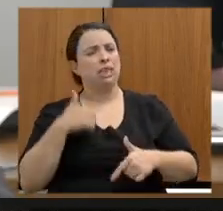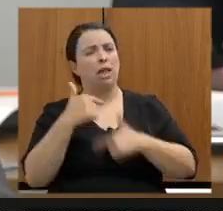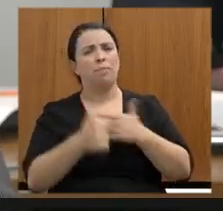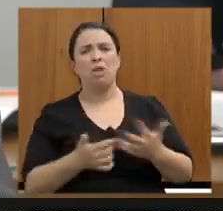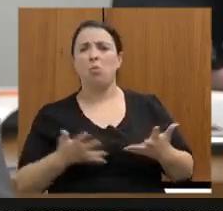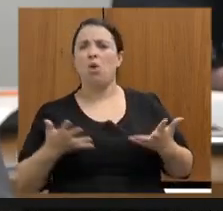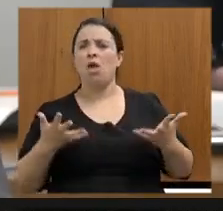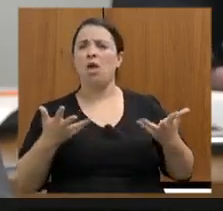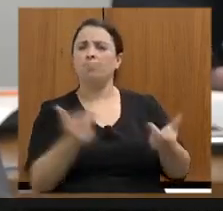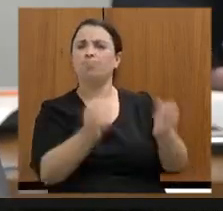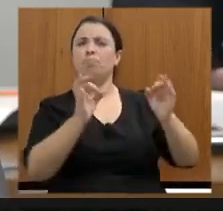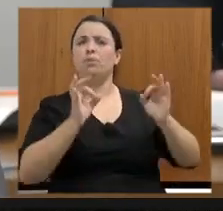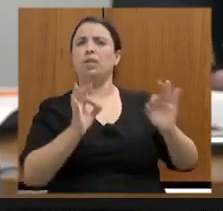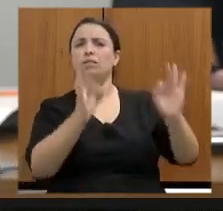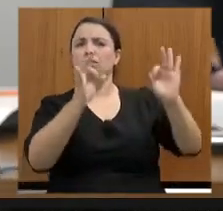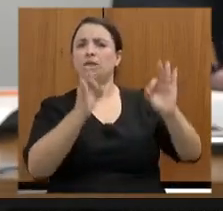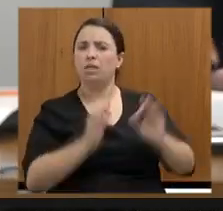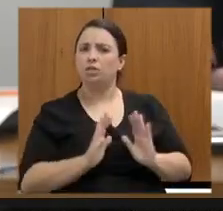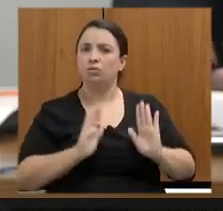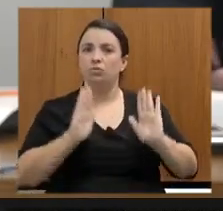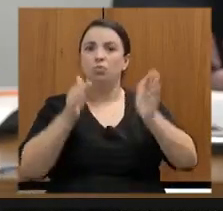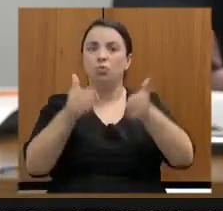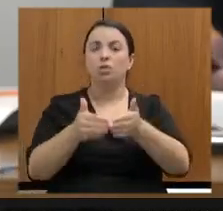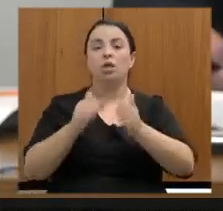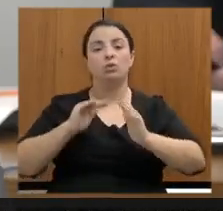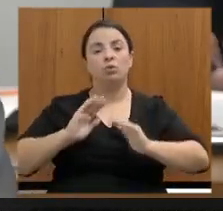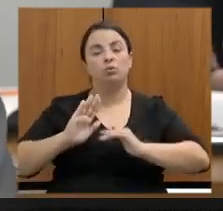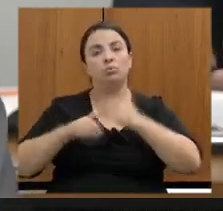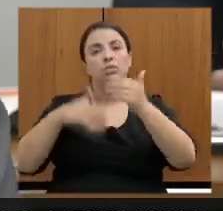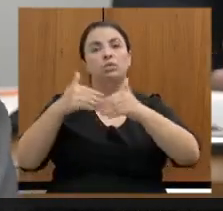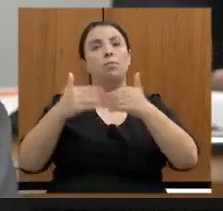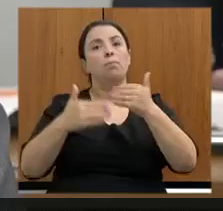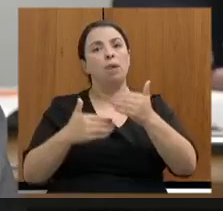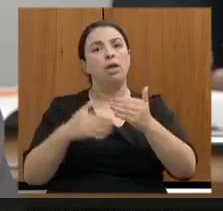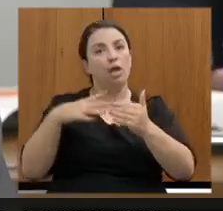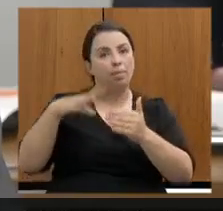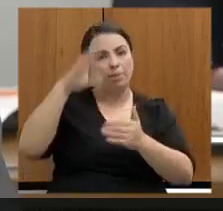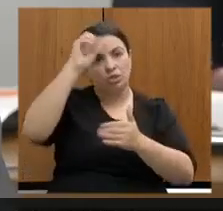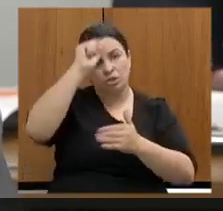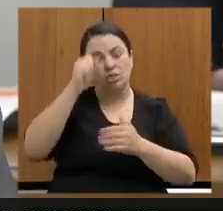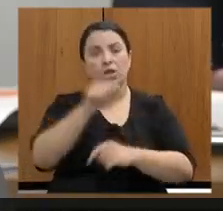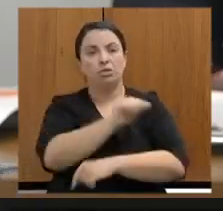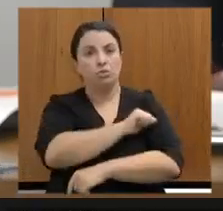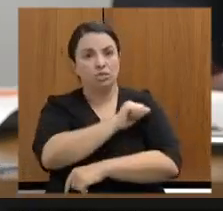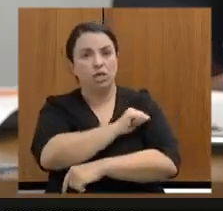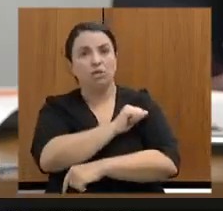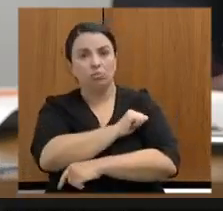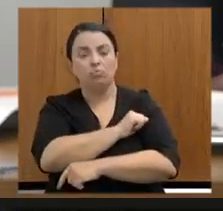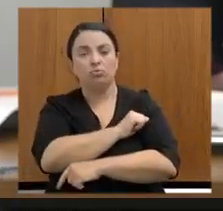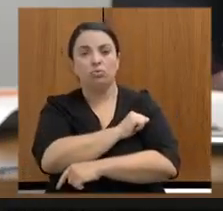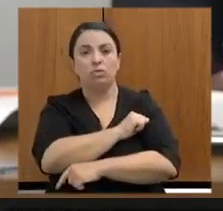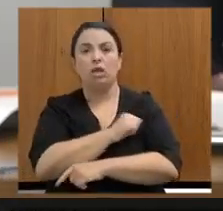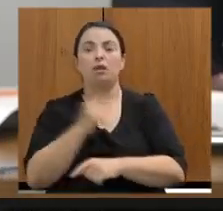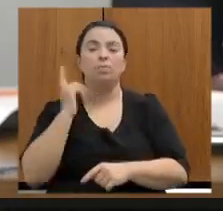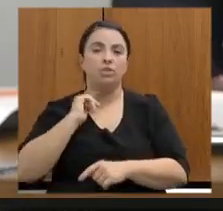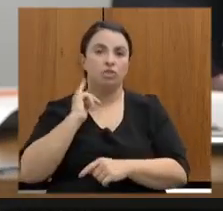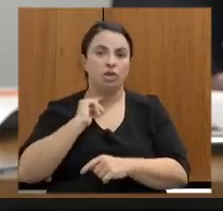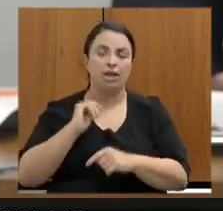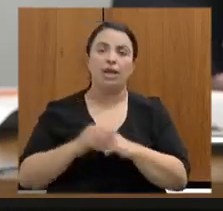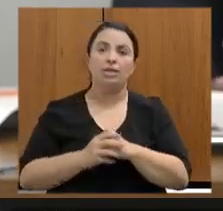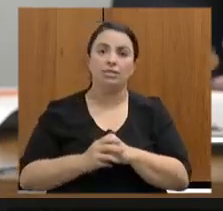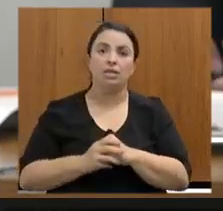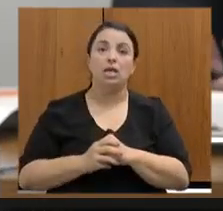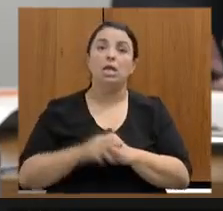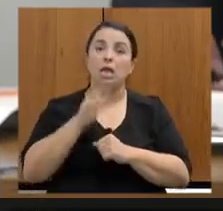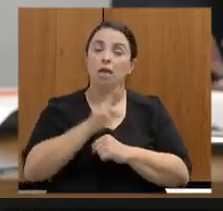trabalho voltado para o desempenho de aprendizagem dos nossos alunos no Estado e, em nome dela, eu cumprimento a todos